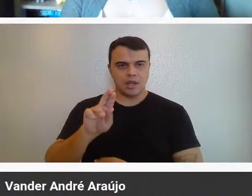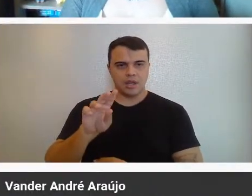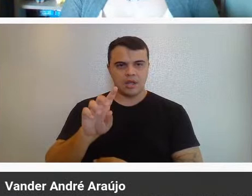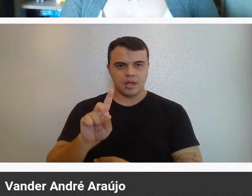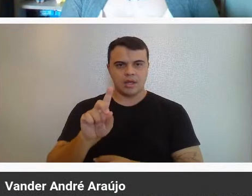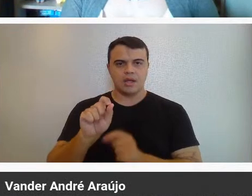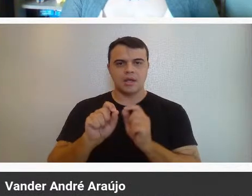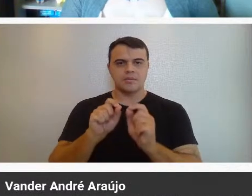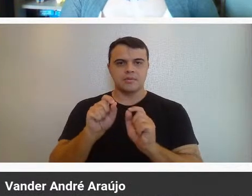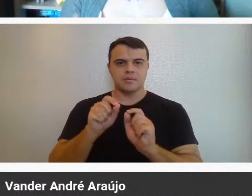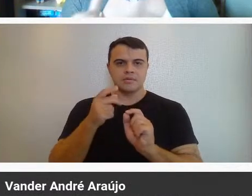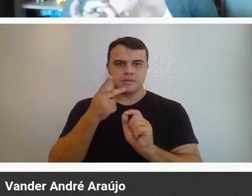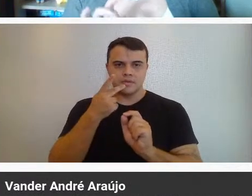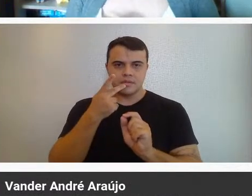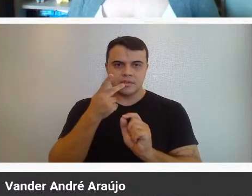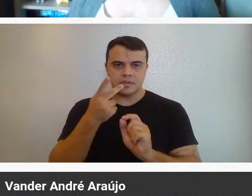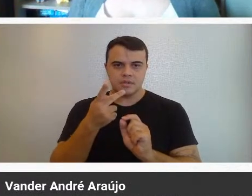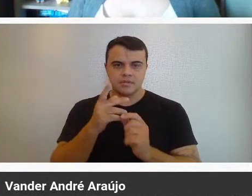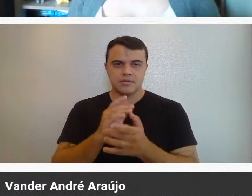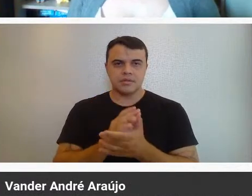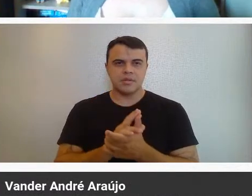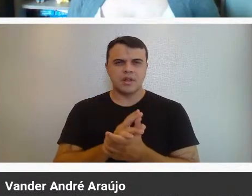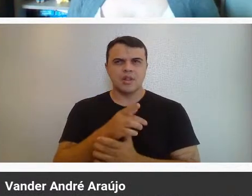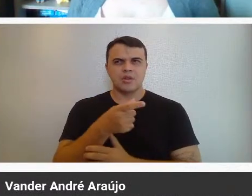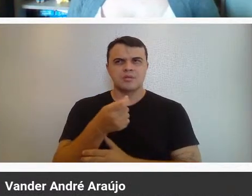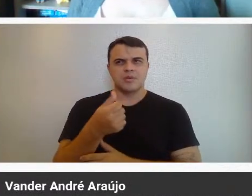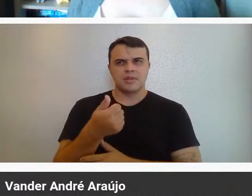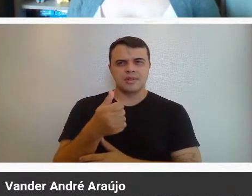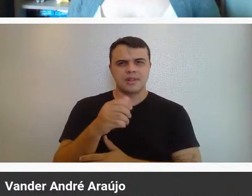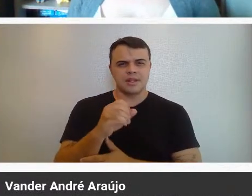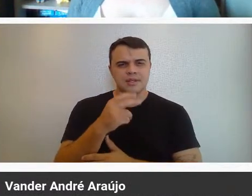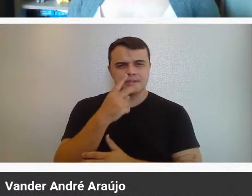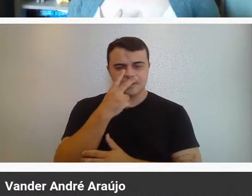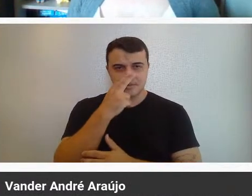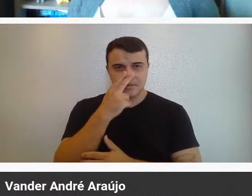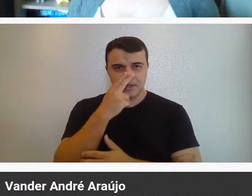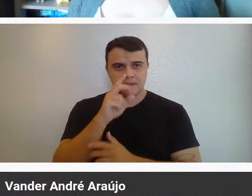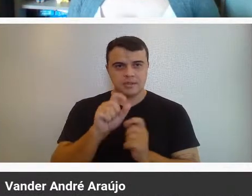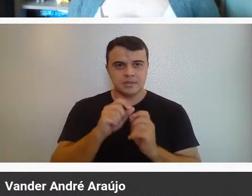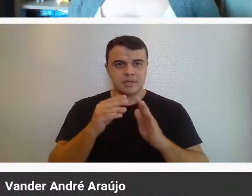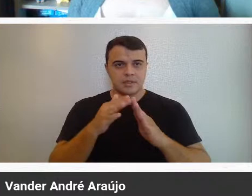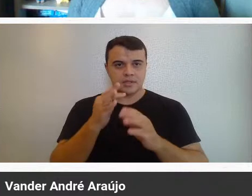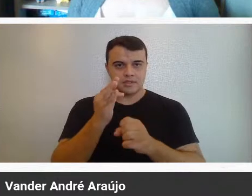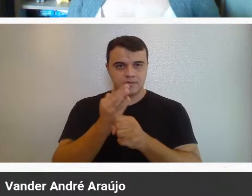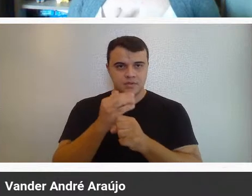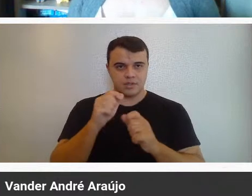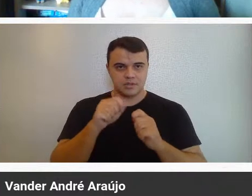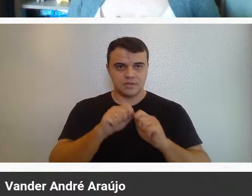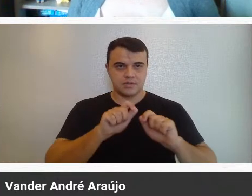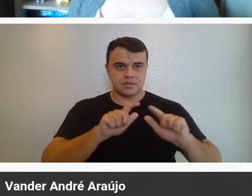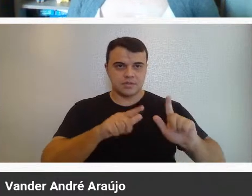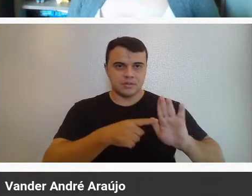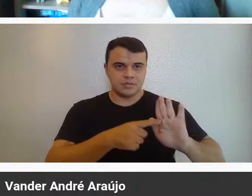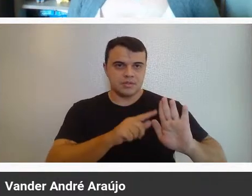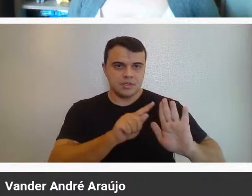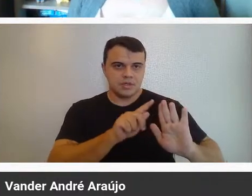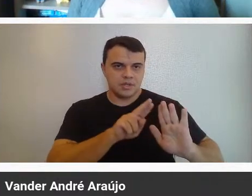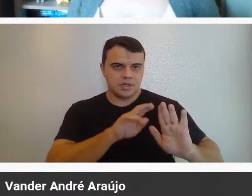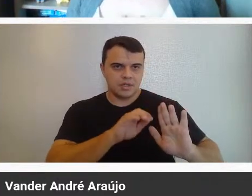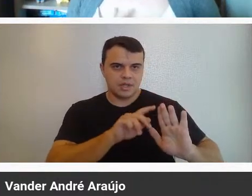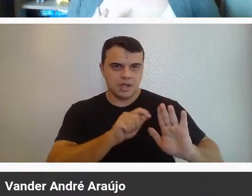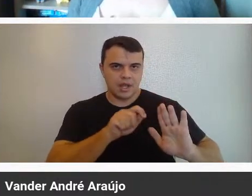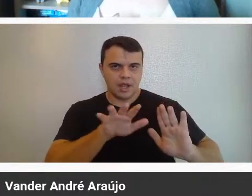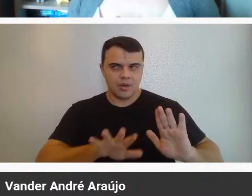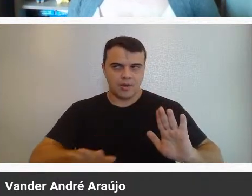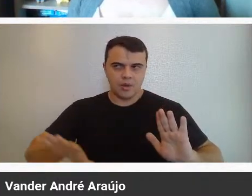traços, nas cores, se não me engano, em 2010, a Casa Fiat fez uma exposição Guignard e o Oriente,